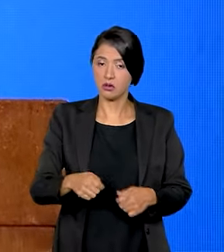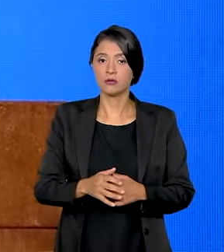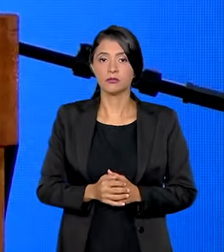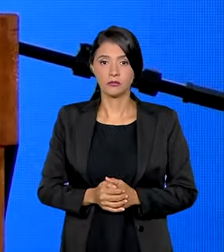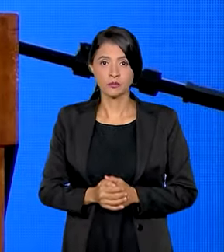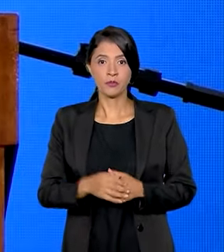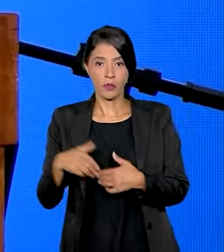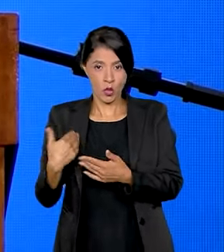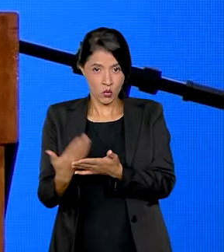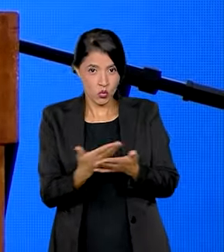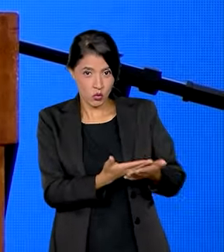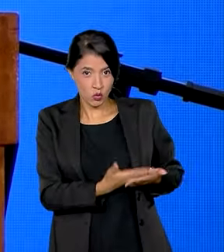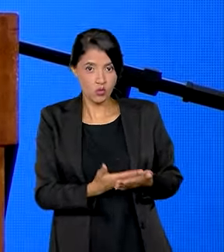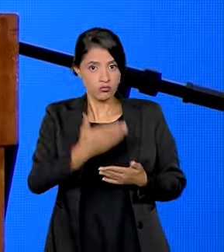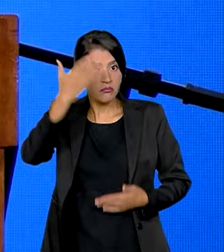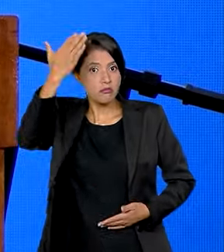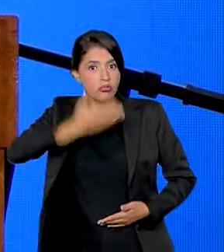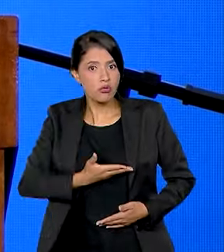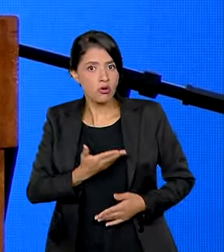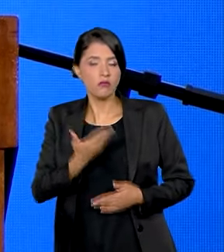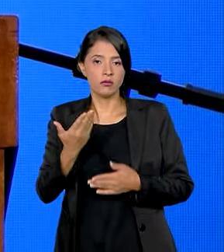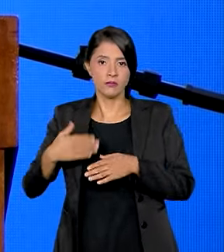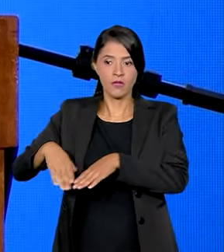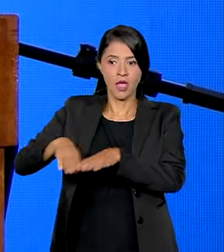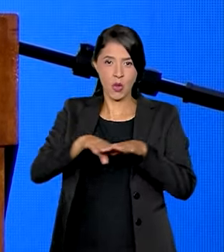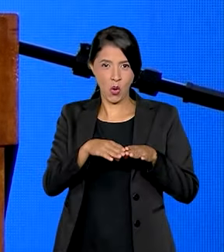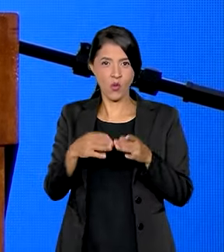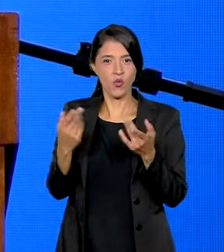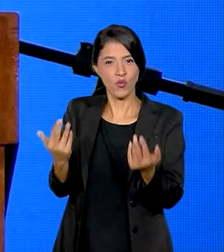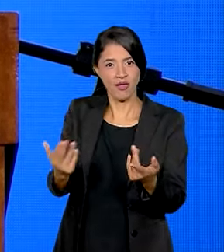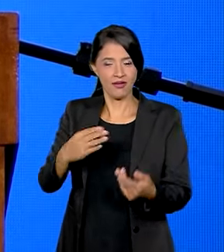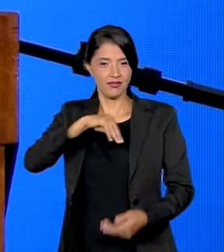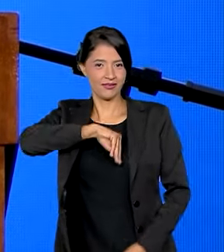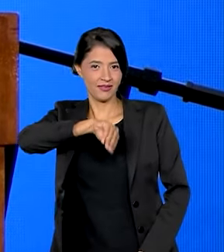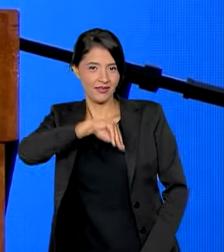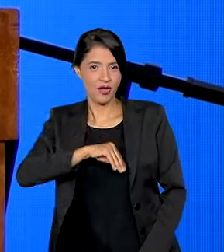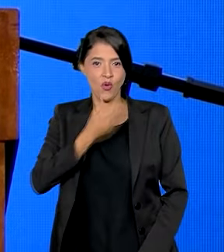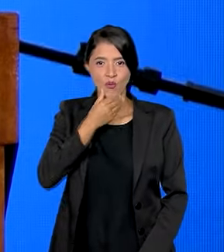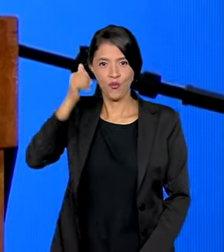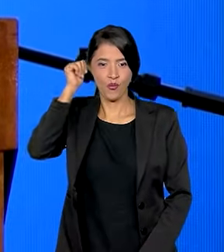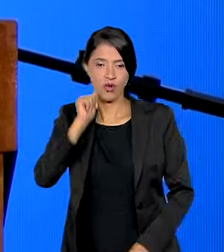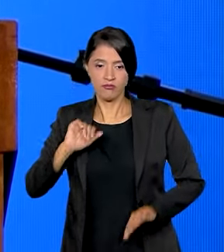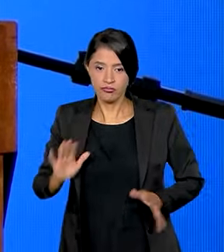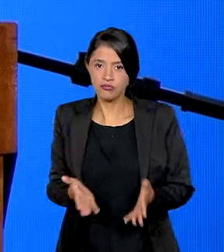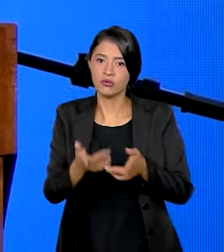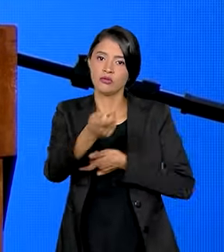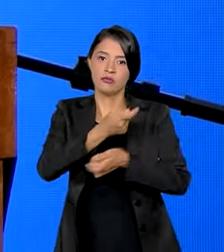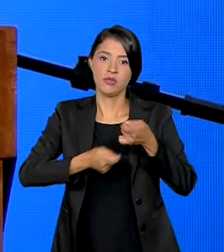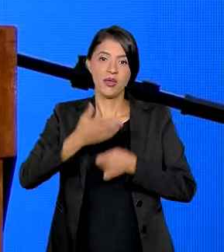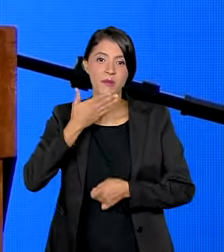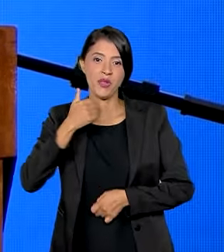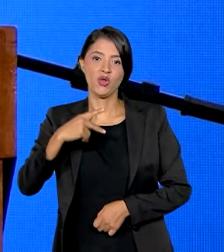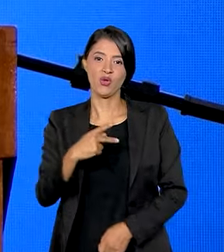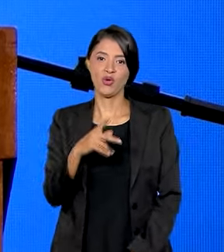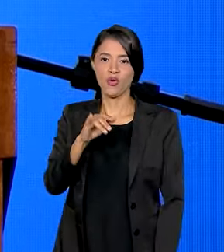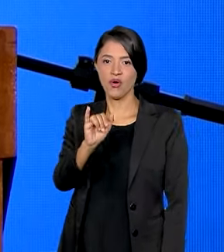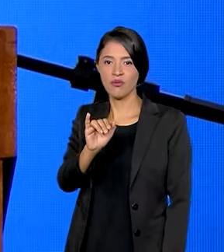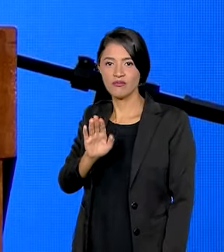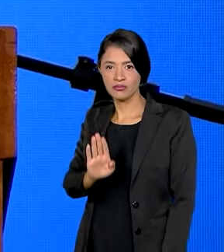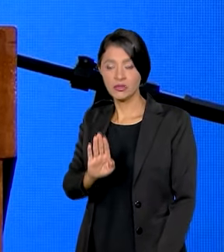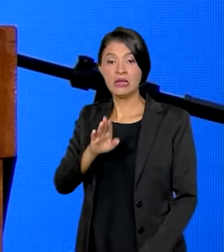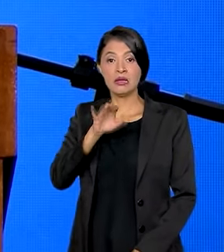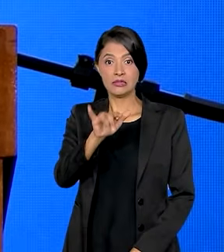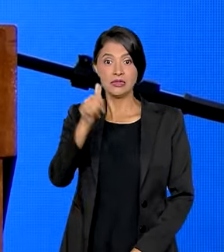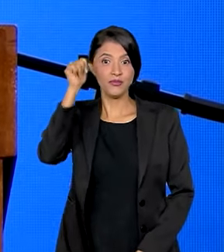Os estudos já comprovam que a igualdade salarial impulsiona a economia e melhora o PIB.